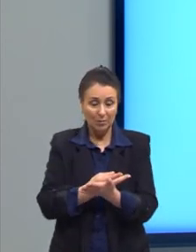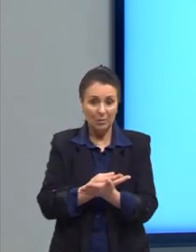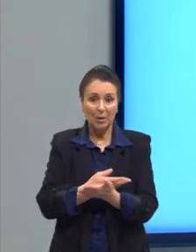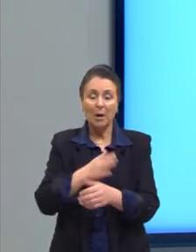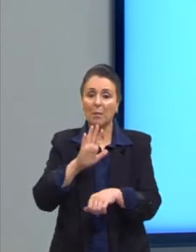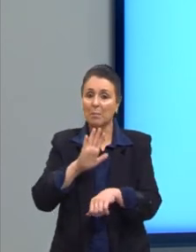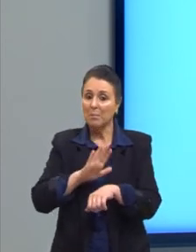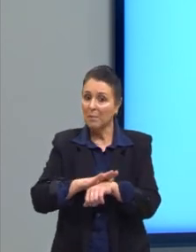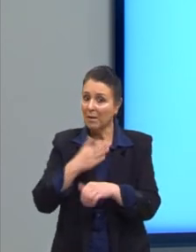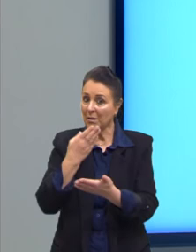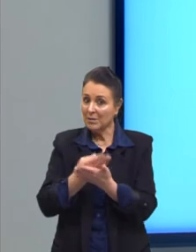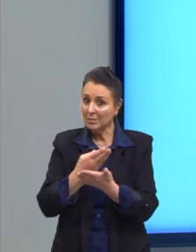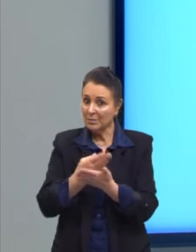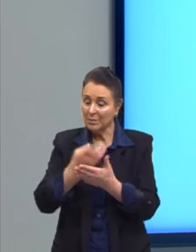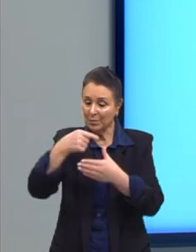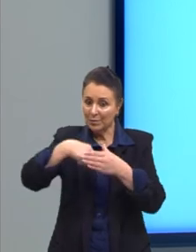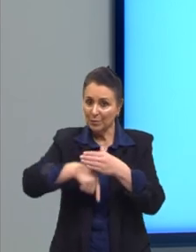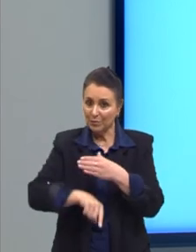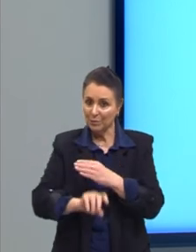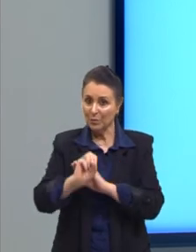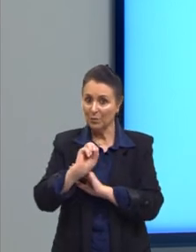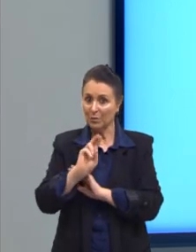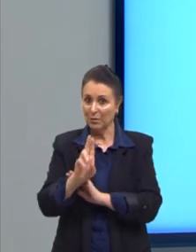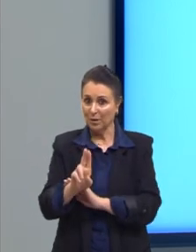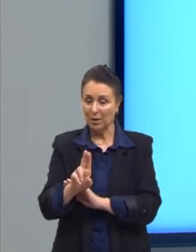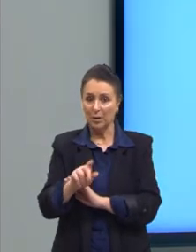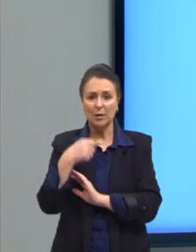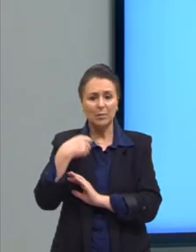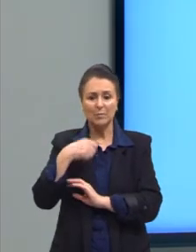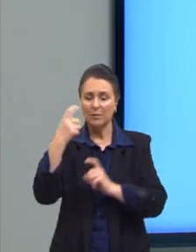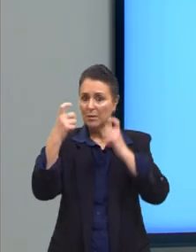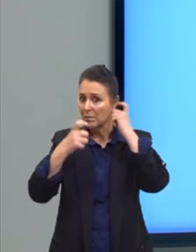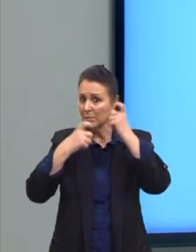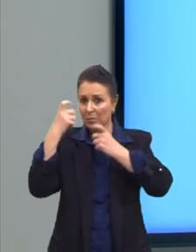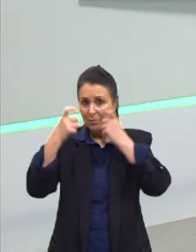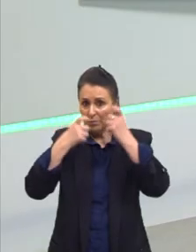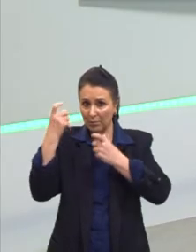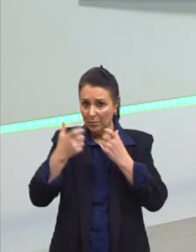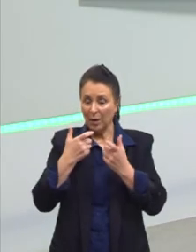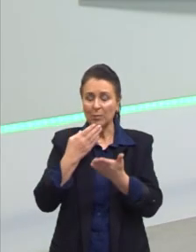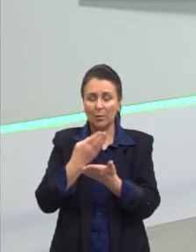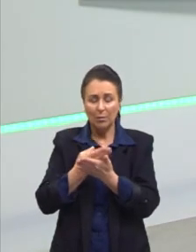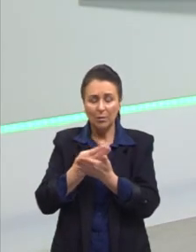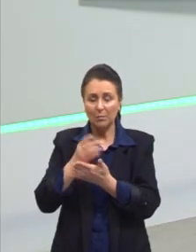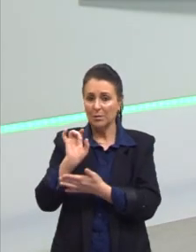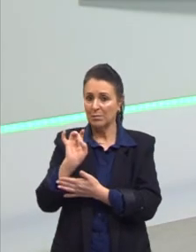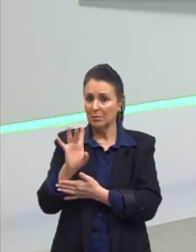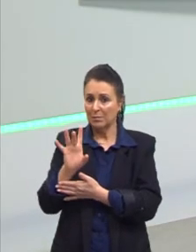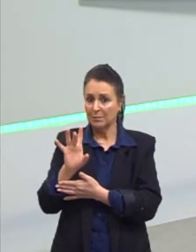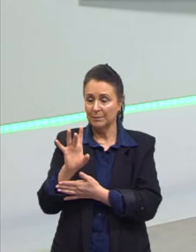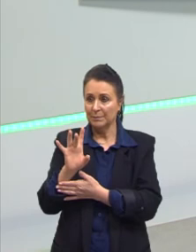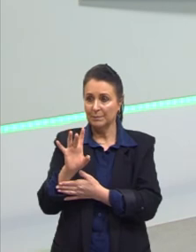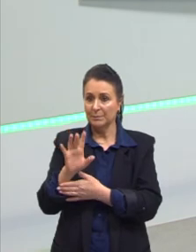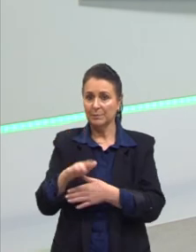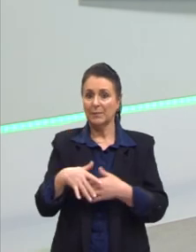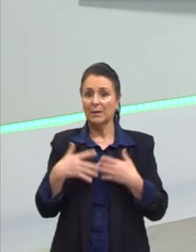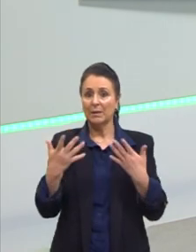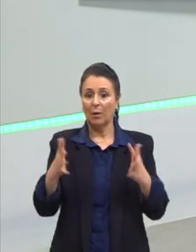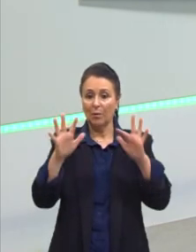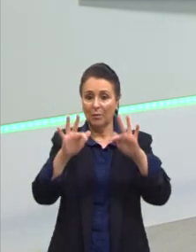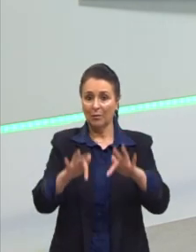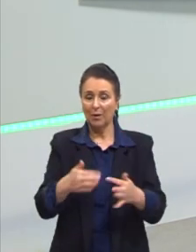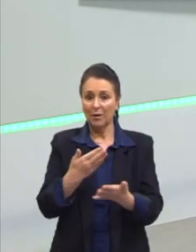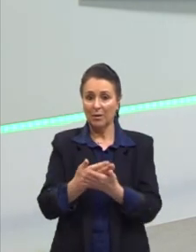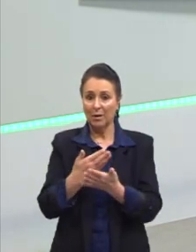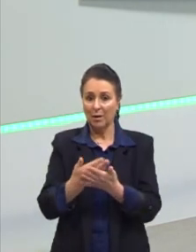aula, dá mais uma estudadinha que vai dar certo. Não se desespera, não se descabela, tá, gente? Então, ficamos por